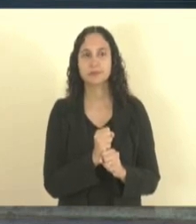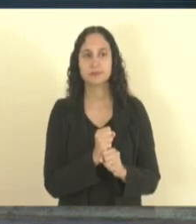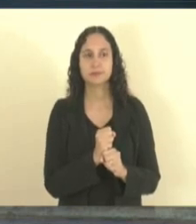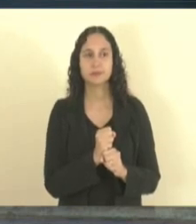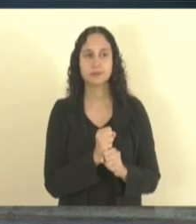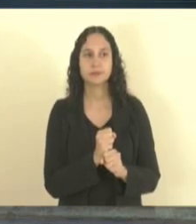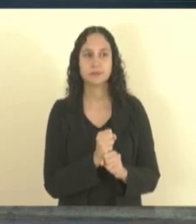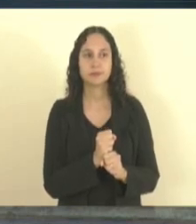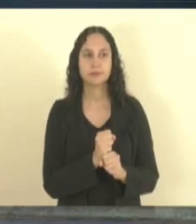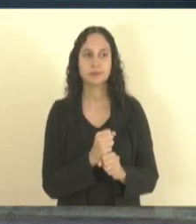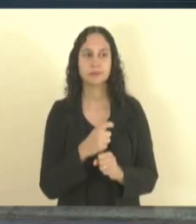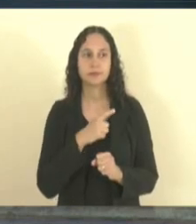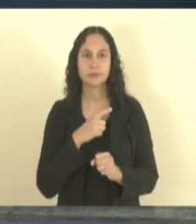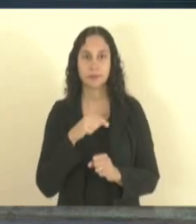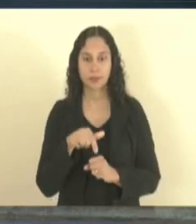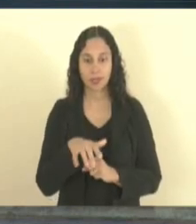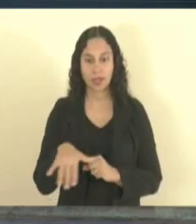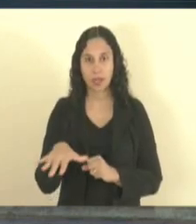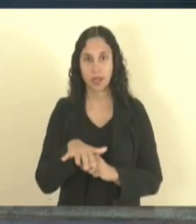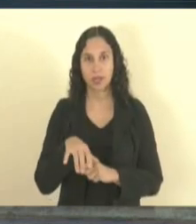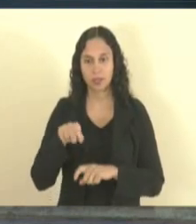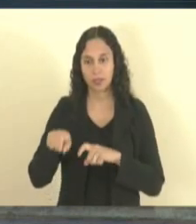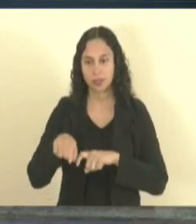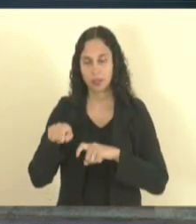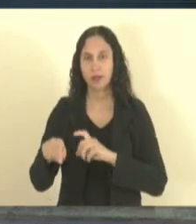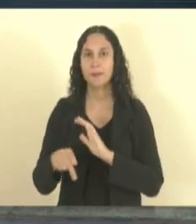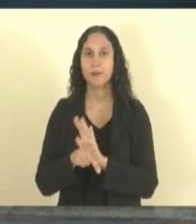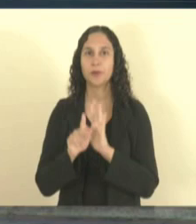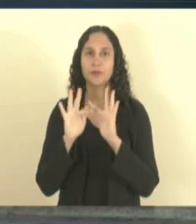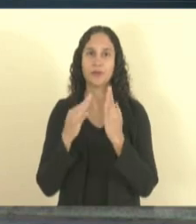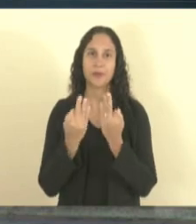na agricultura familiar no café né